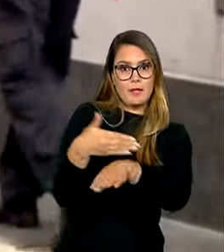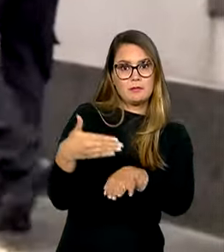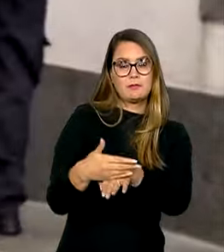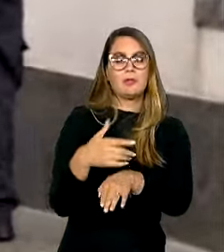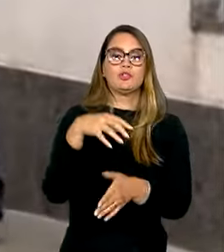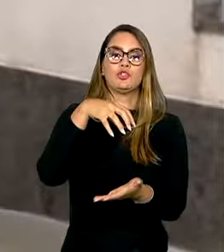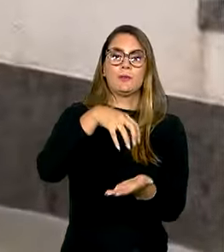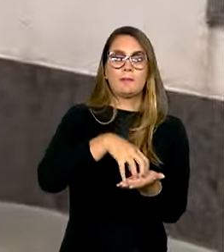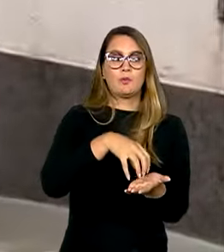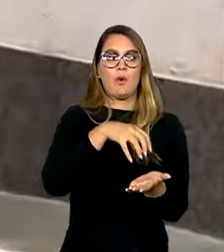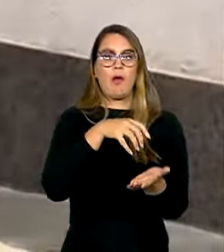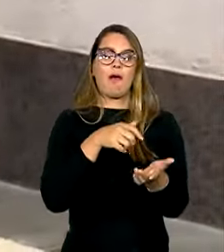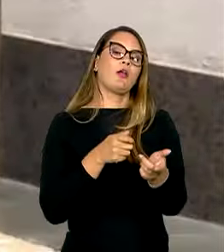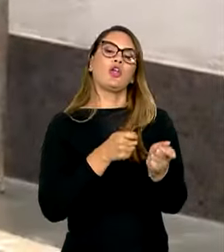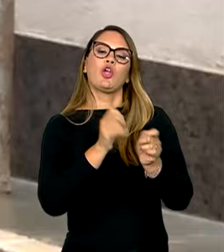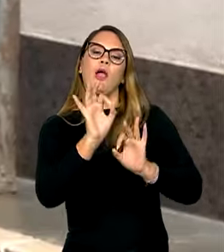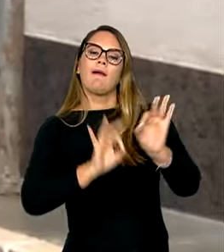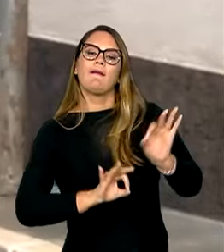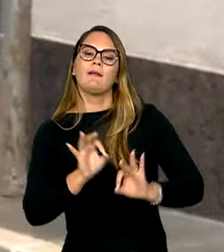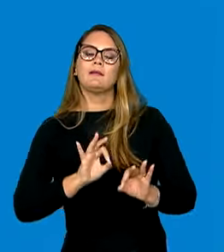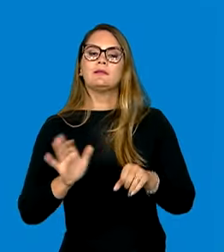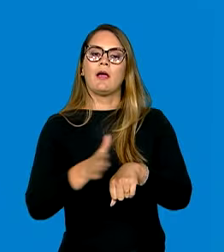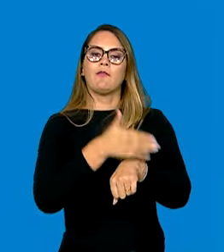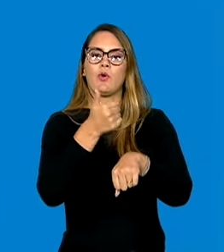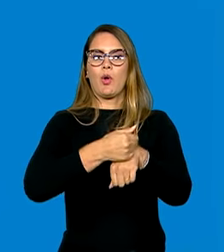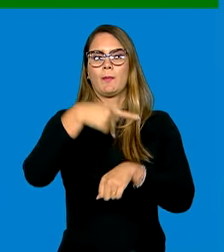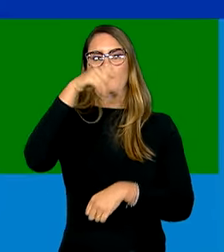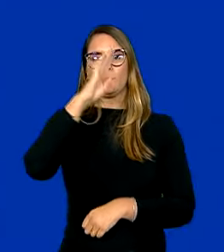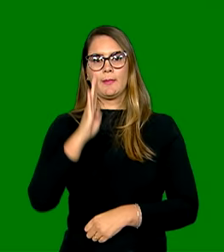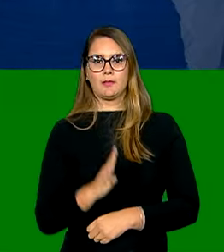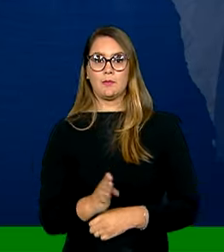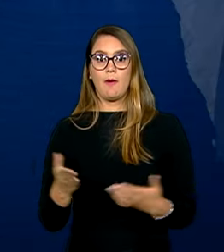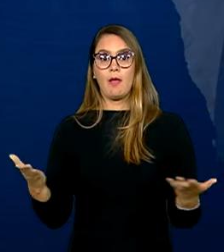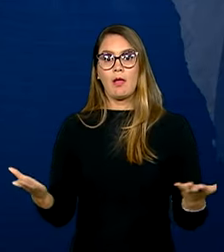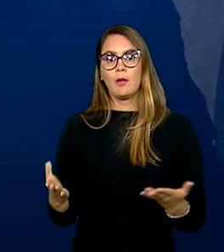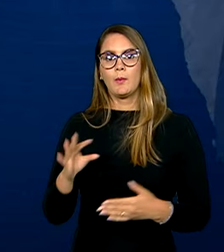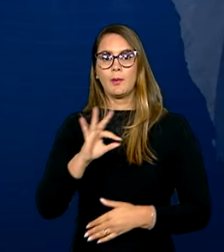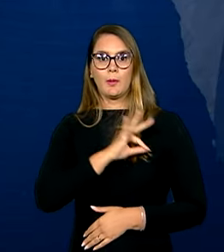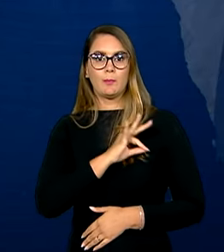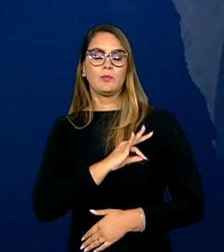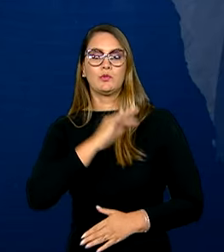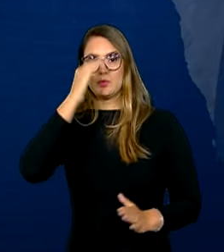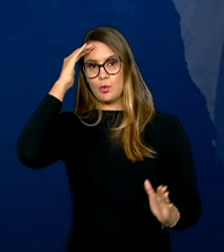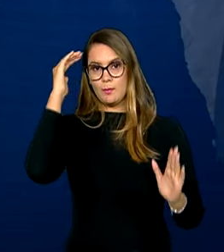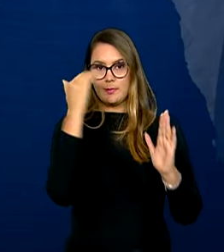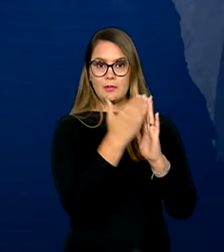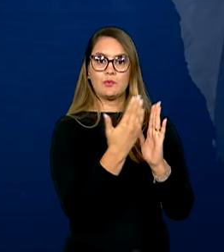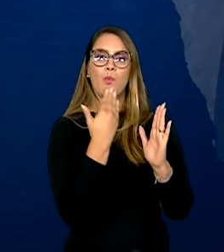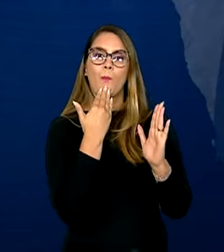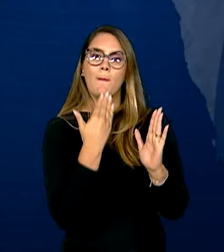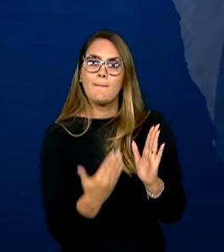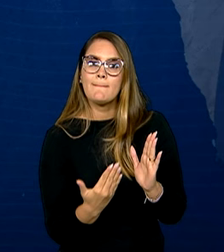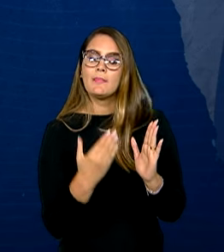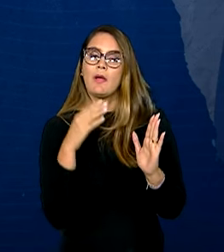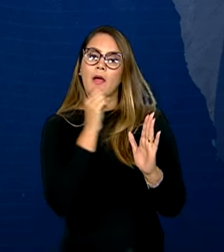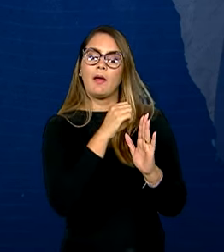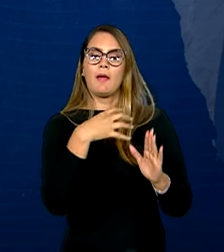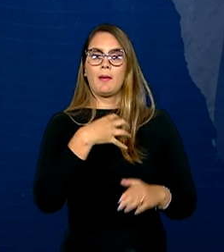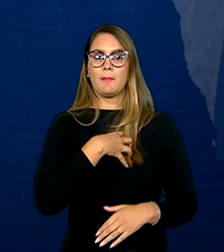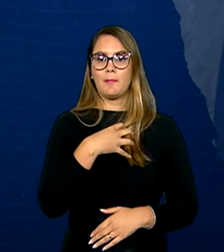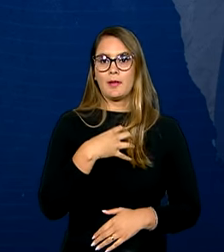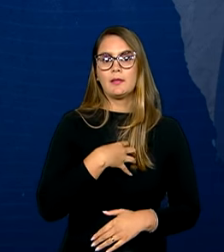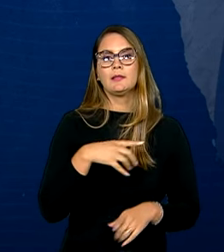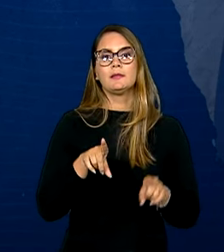e organizadores de atos golpistas no Brasil. Desta vez, a Polícia cumpriu um pedido de prisão preventiva na Bahia